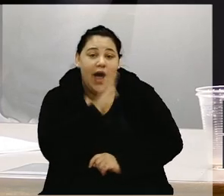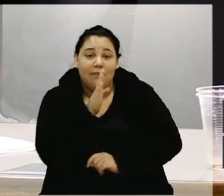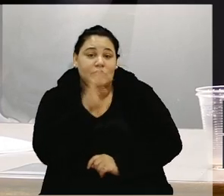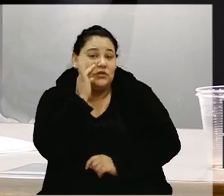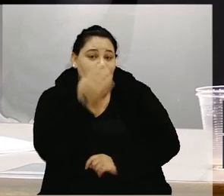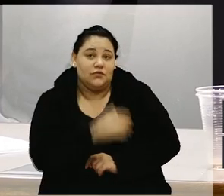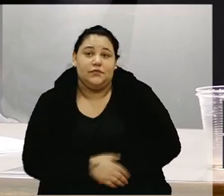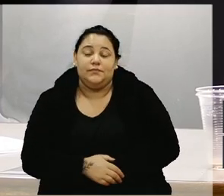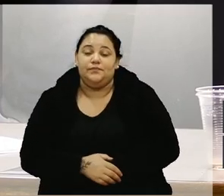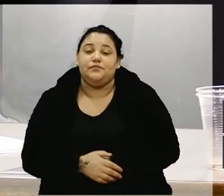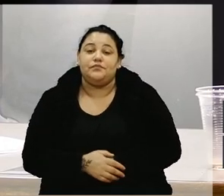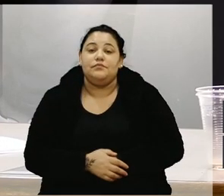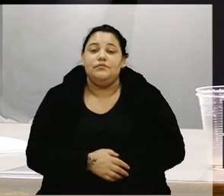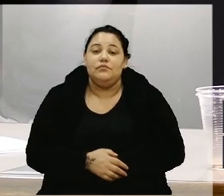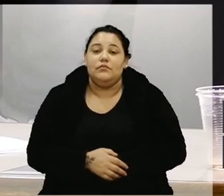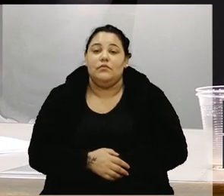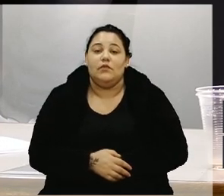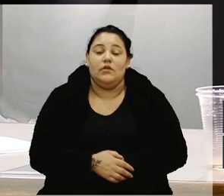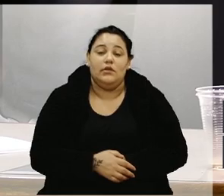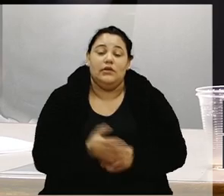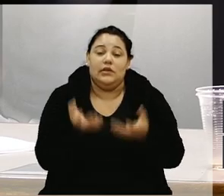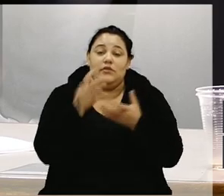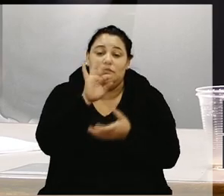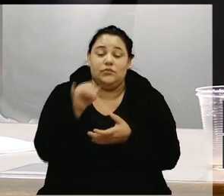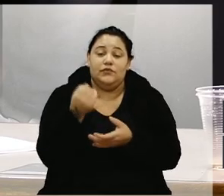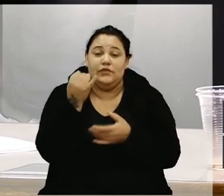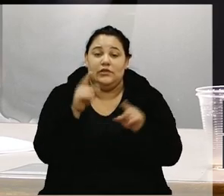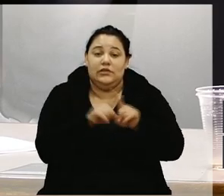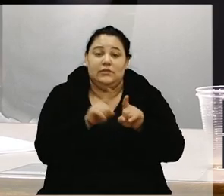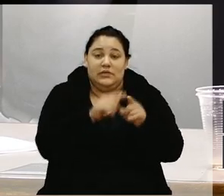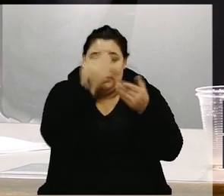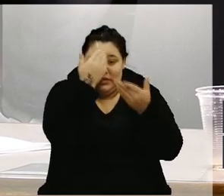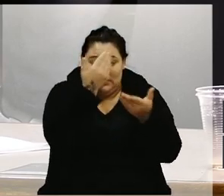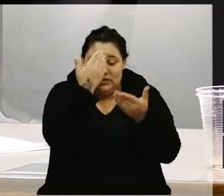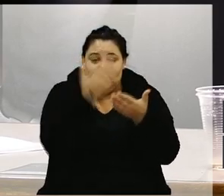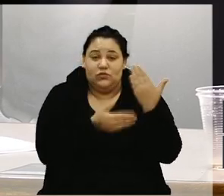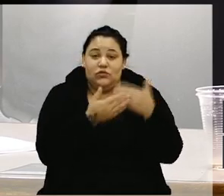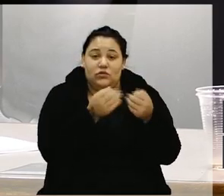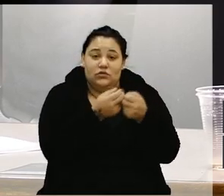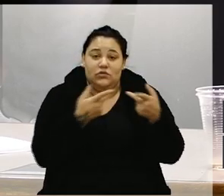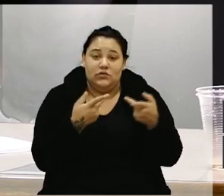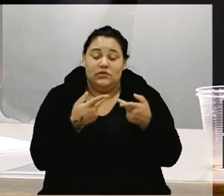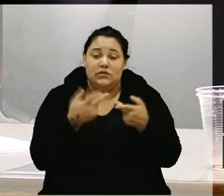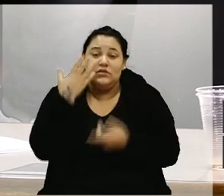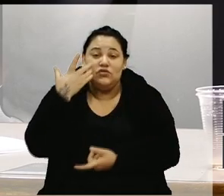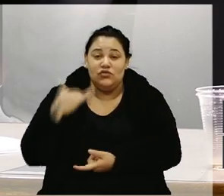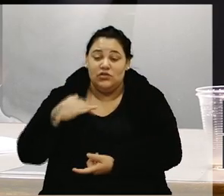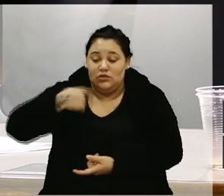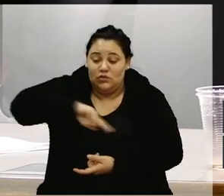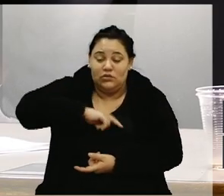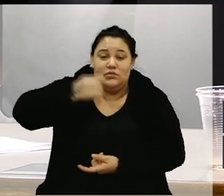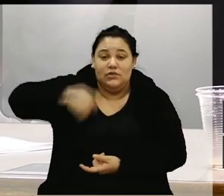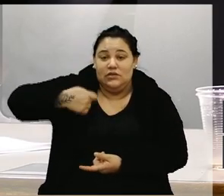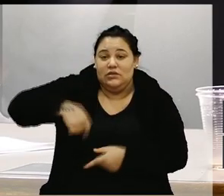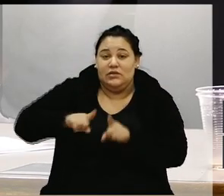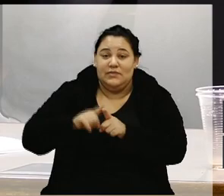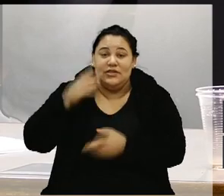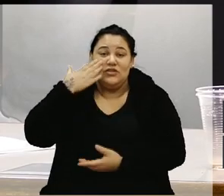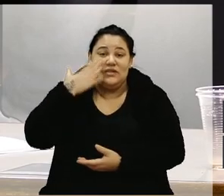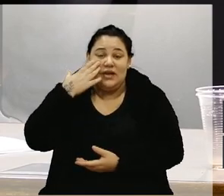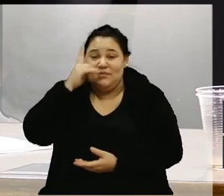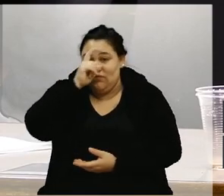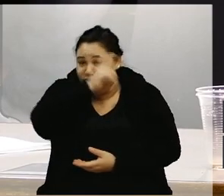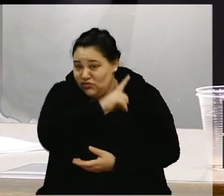também e agradecer o Melete por todas as ligações, que nesses dias aí que a gente precisou, a gente sabe da dificuldade,